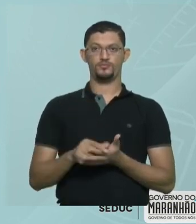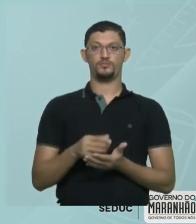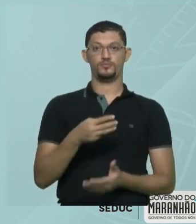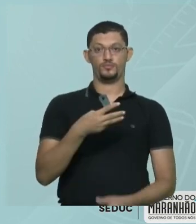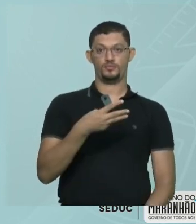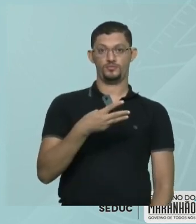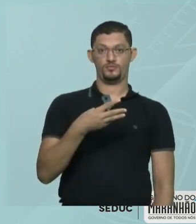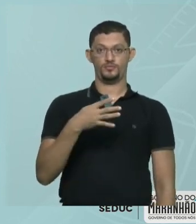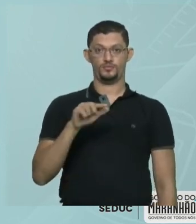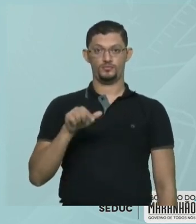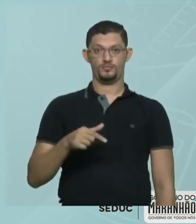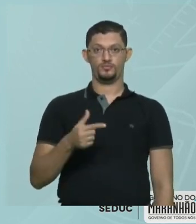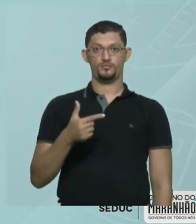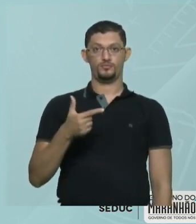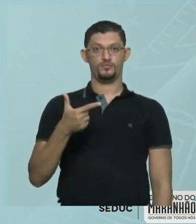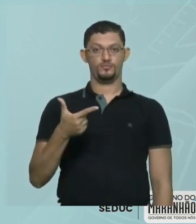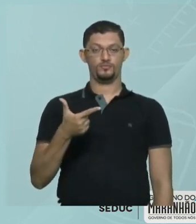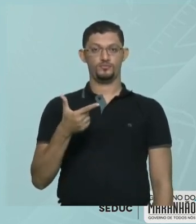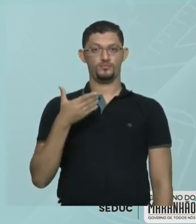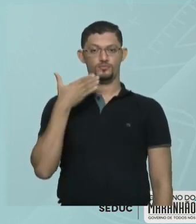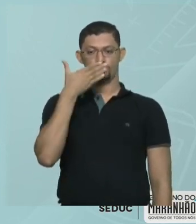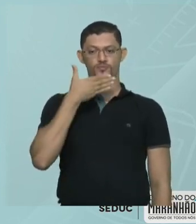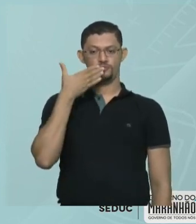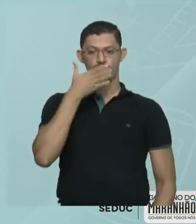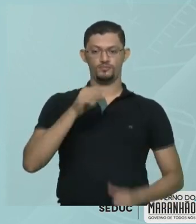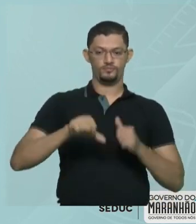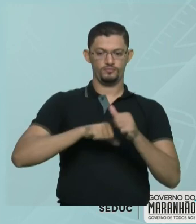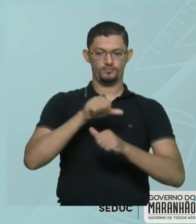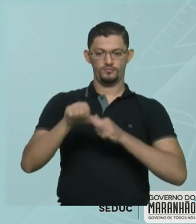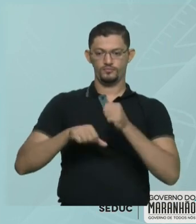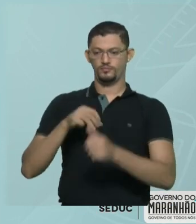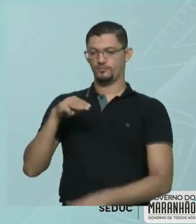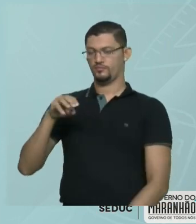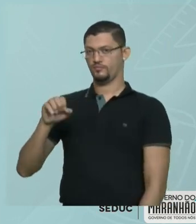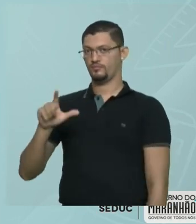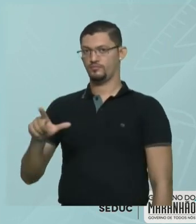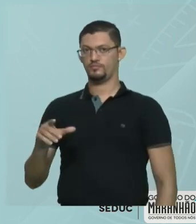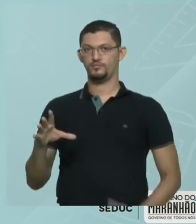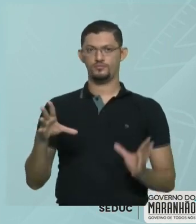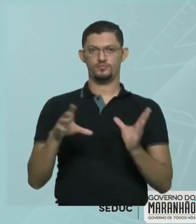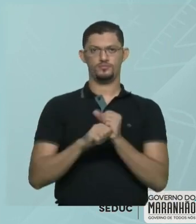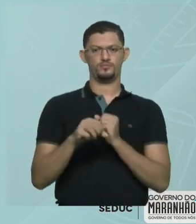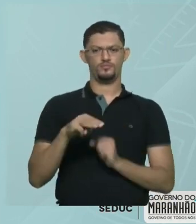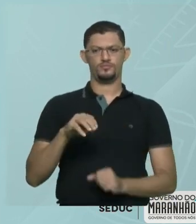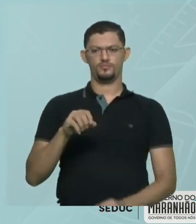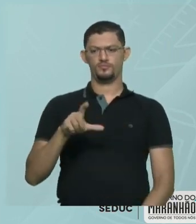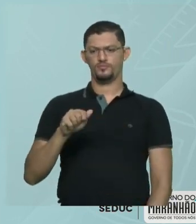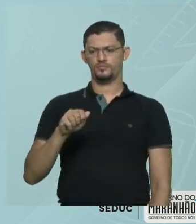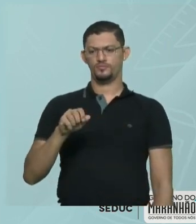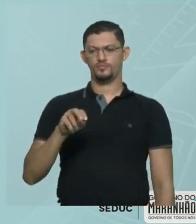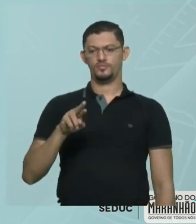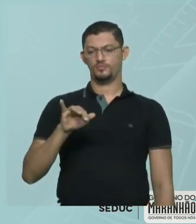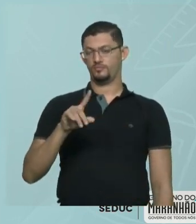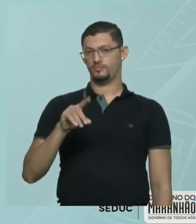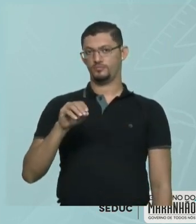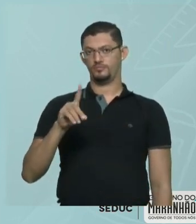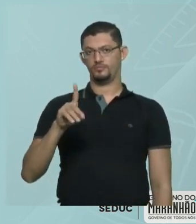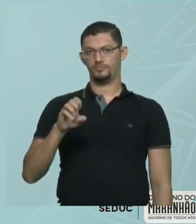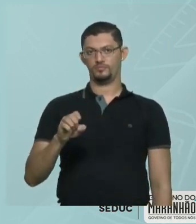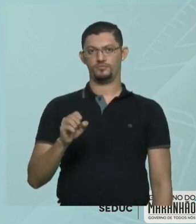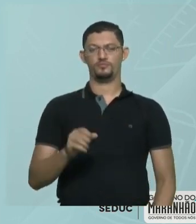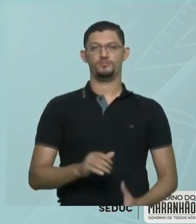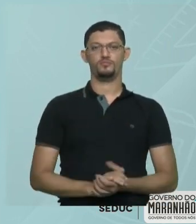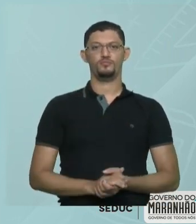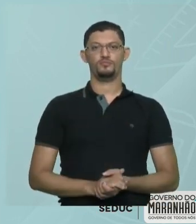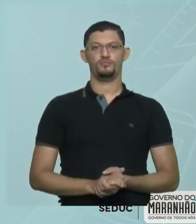,2 gramas de sacarose. Transformamos a massa para mol para calcularmos a molaridade, que é o número de mols pelo volume